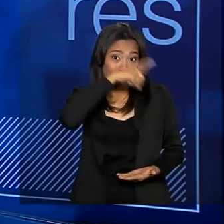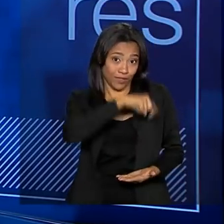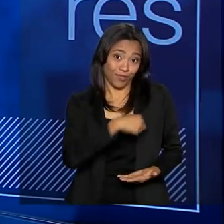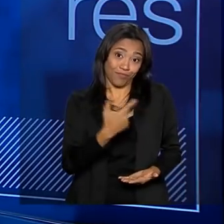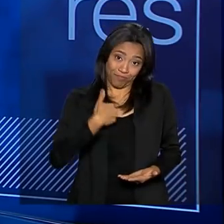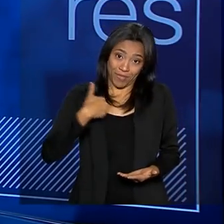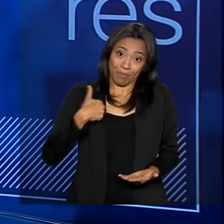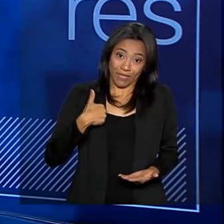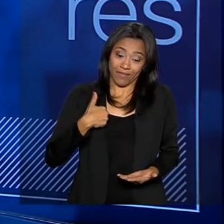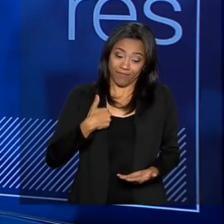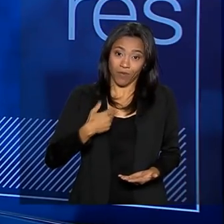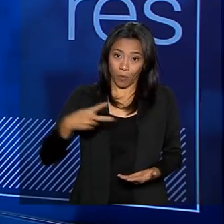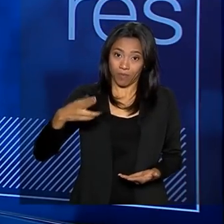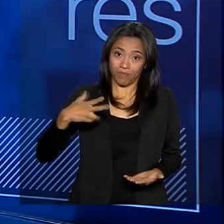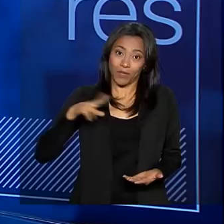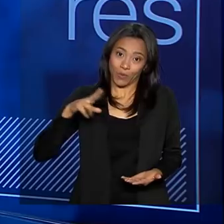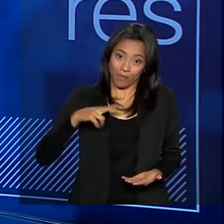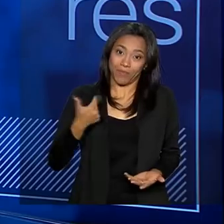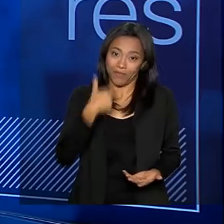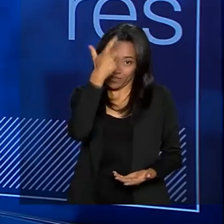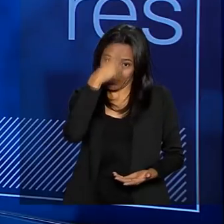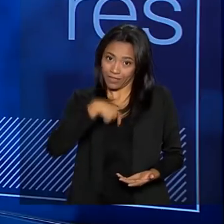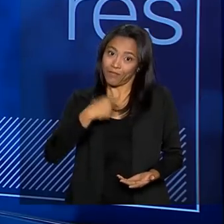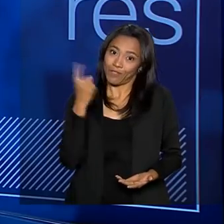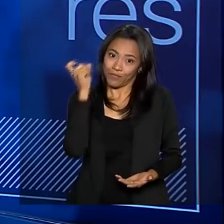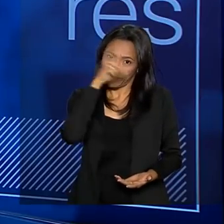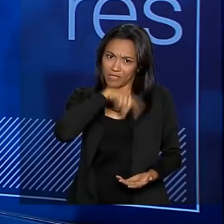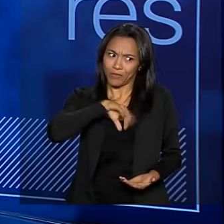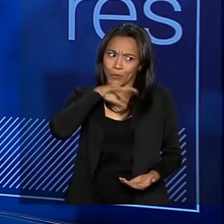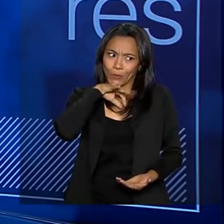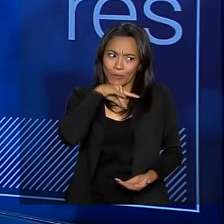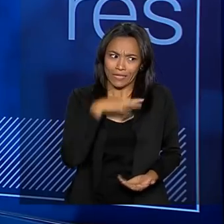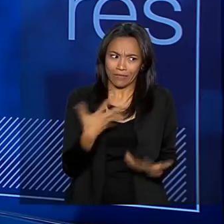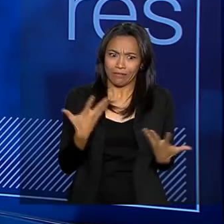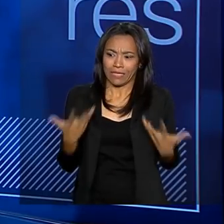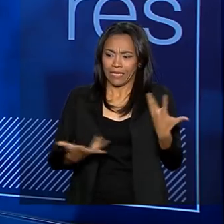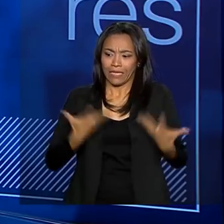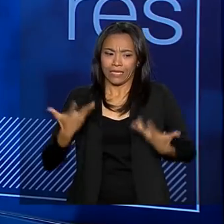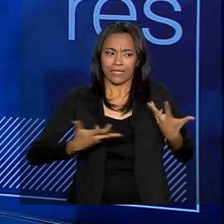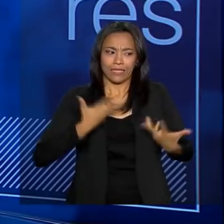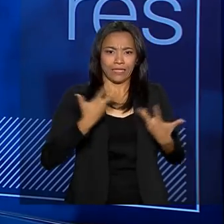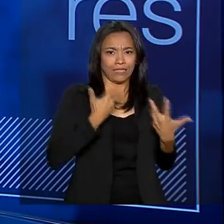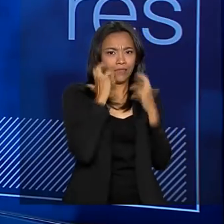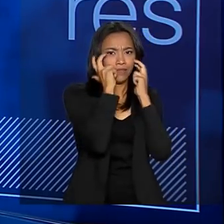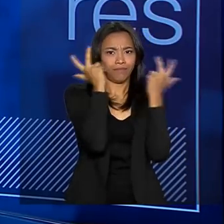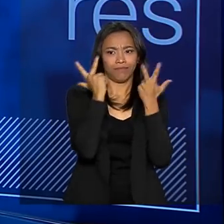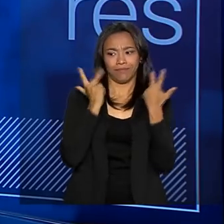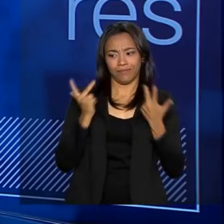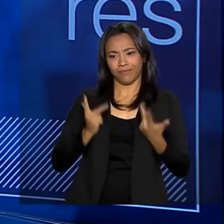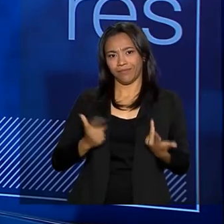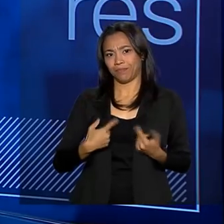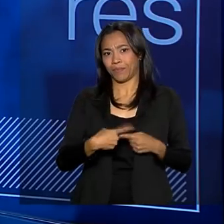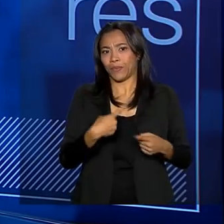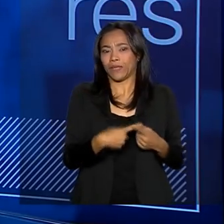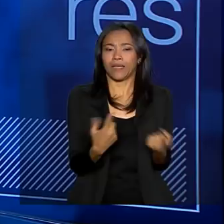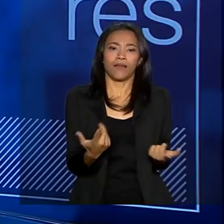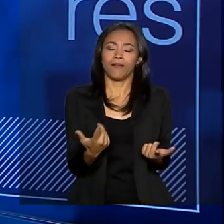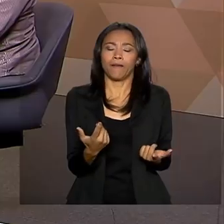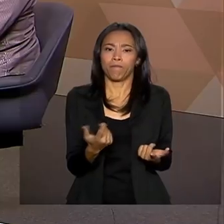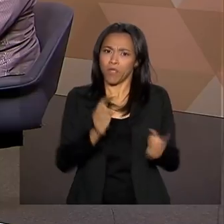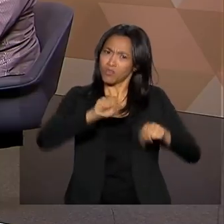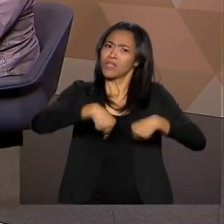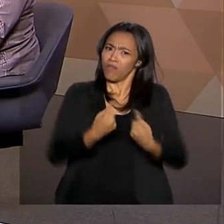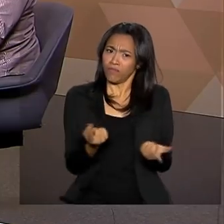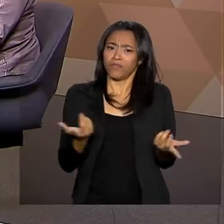mim, eu vou falar para você, que foi muito ruim no primeiro momento. Eu fiquei constrangida porque houve, inclusive, Até pelo próprio